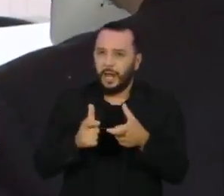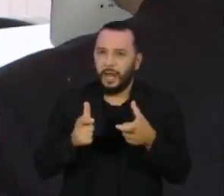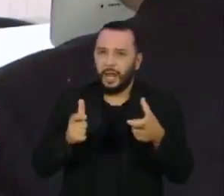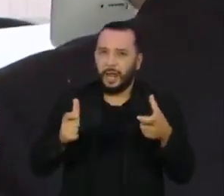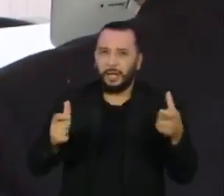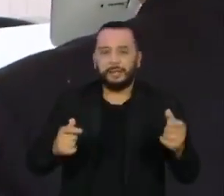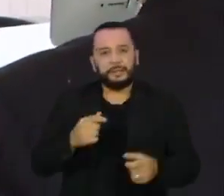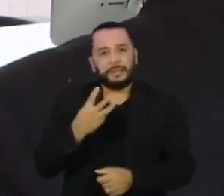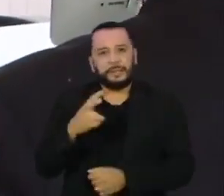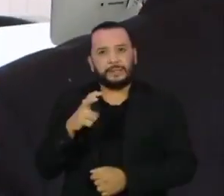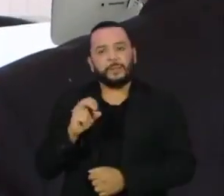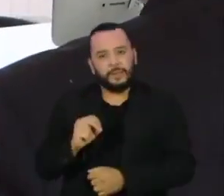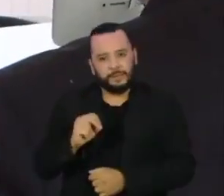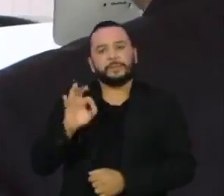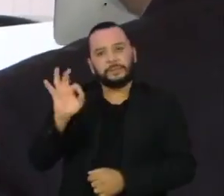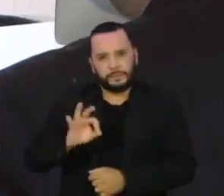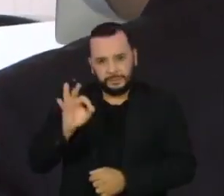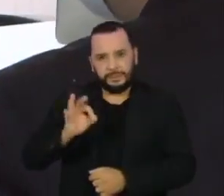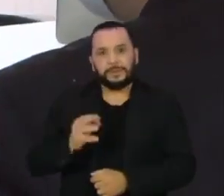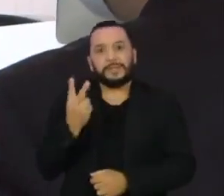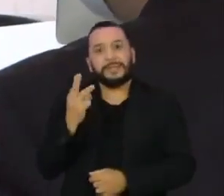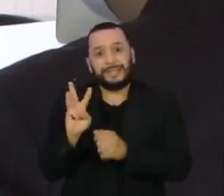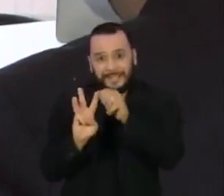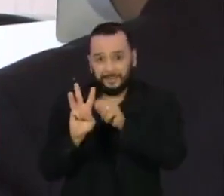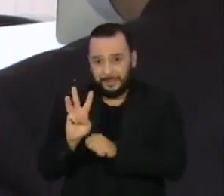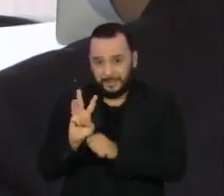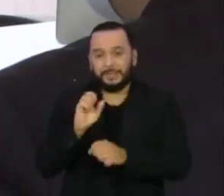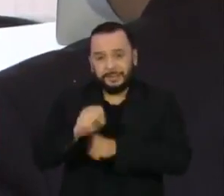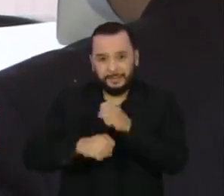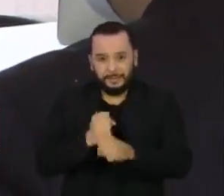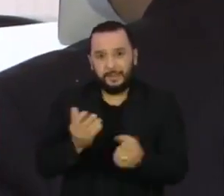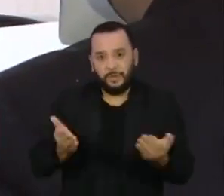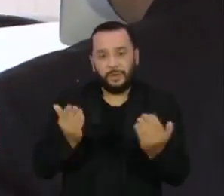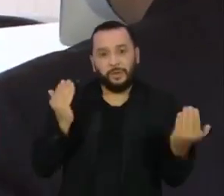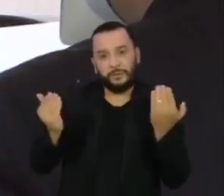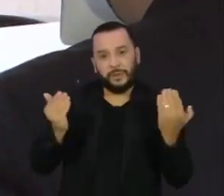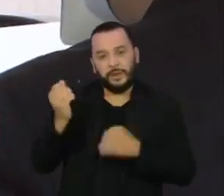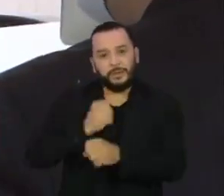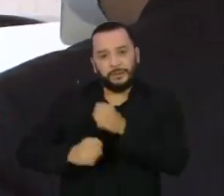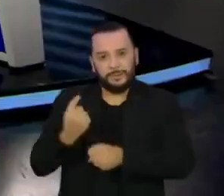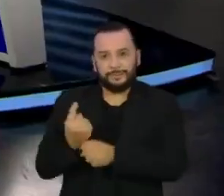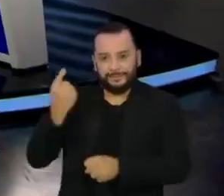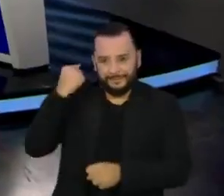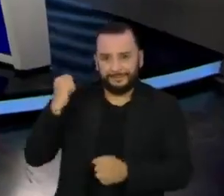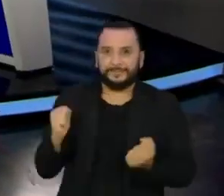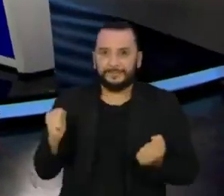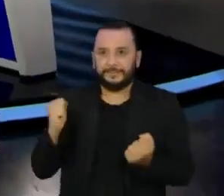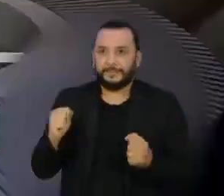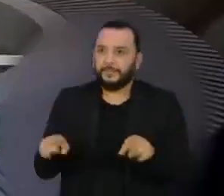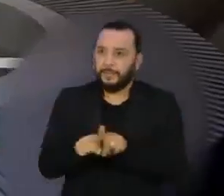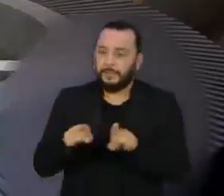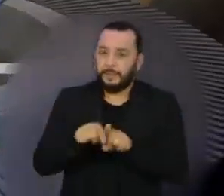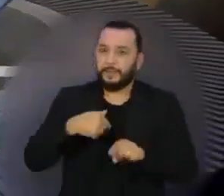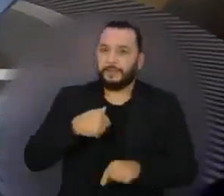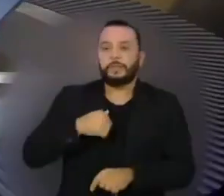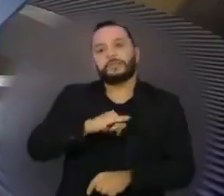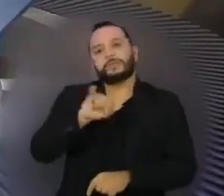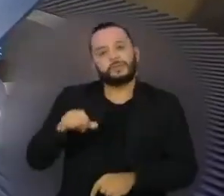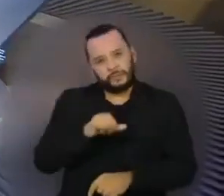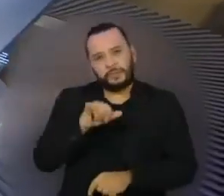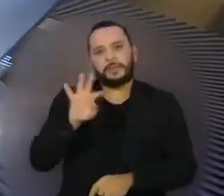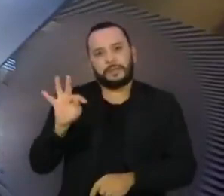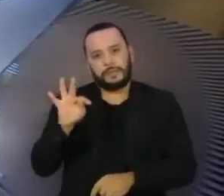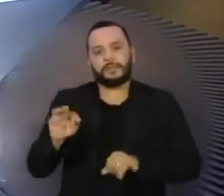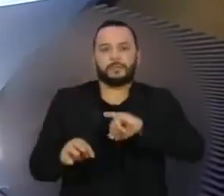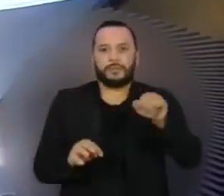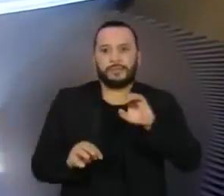% no primeiro trimestre deste ano, em comparação ao mesmo período de 2020. Jornal da Cultura e Jornal da